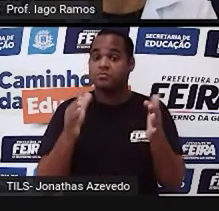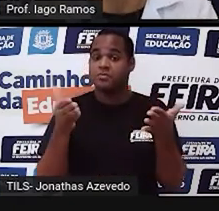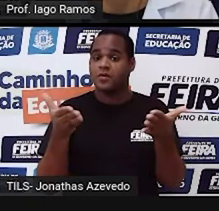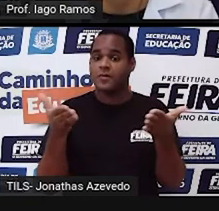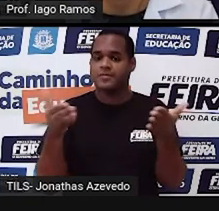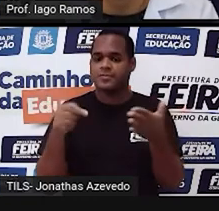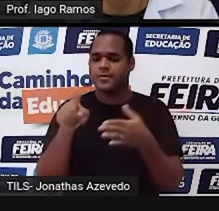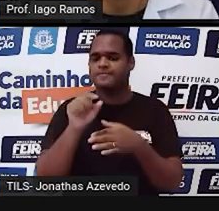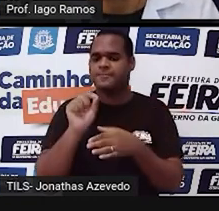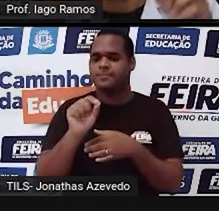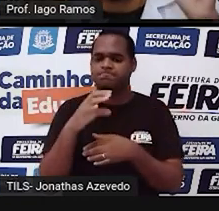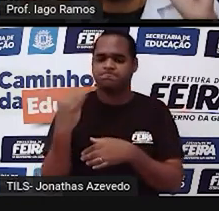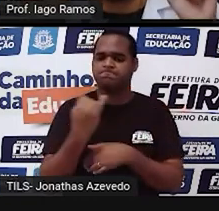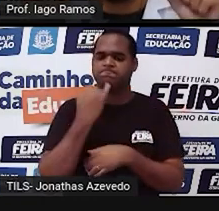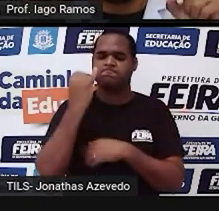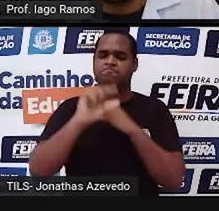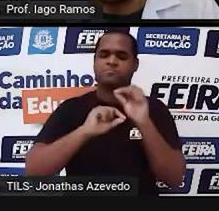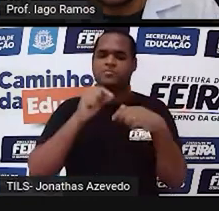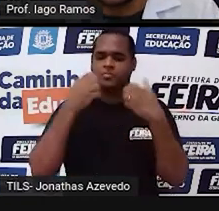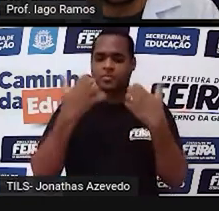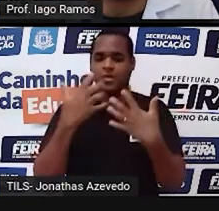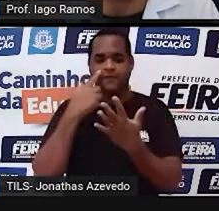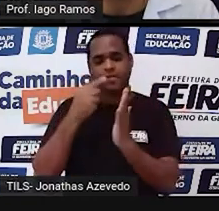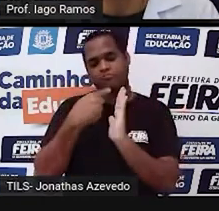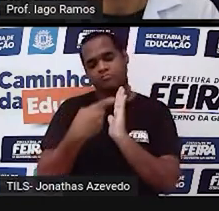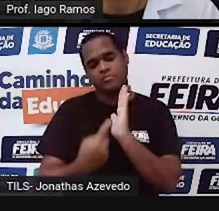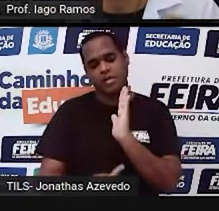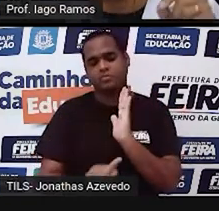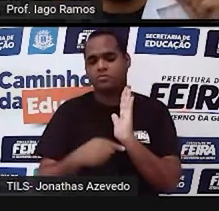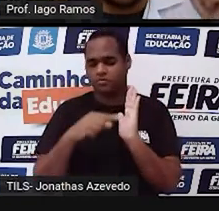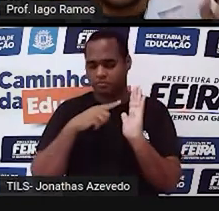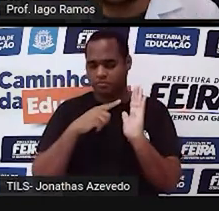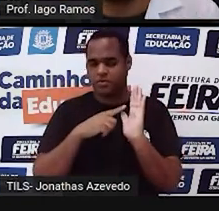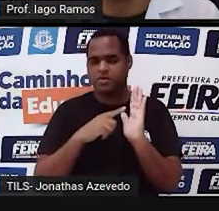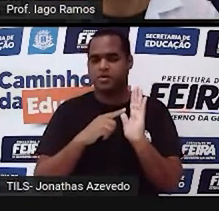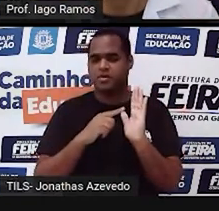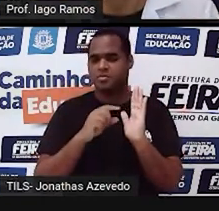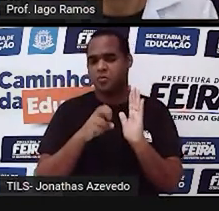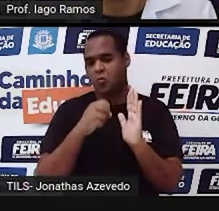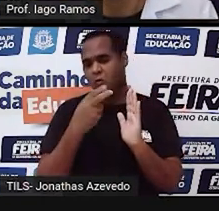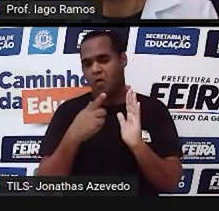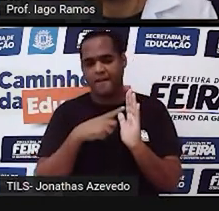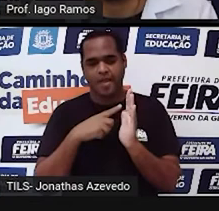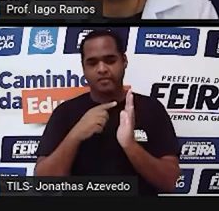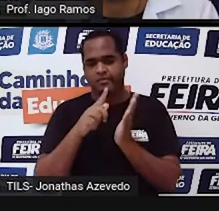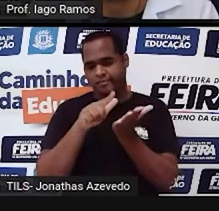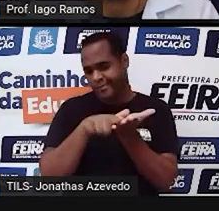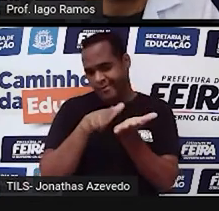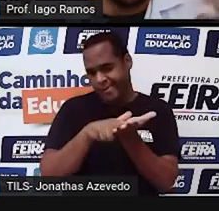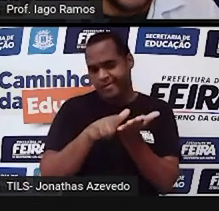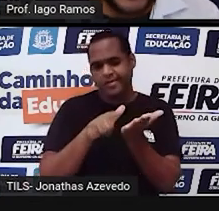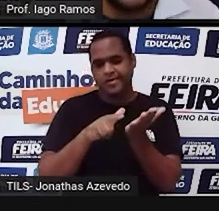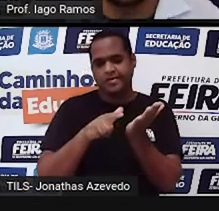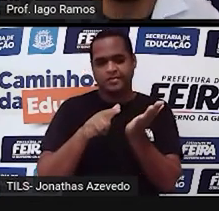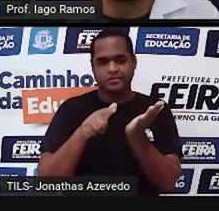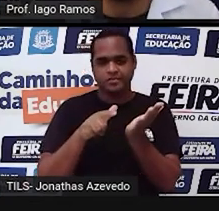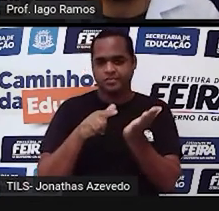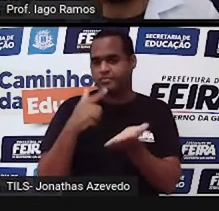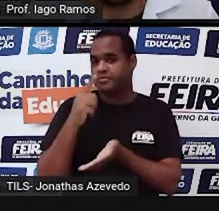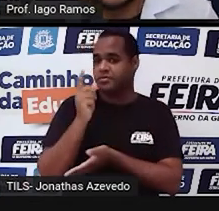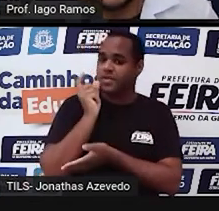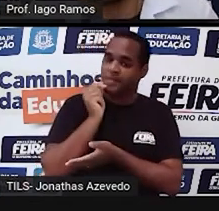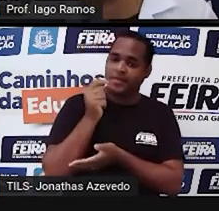o que é é interessante é você pegar um caderninho ou apenas uma folha de papel, um lápis,